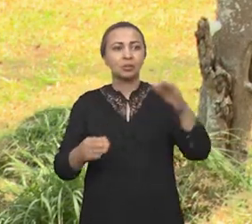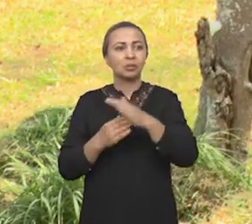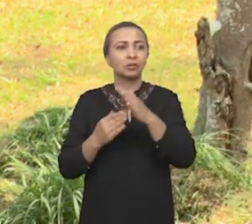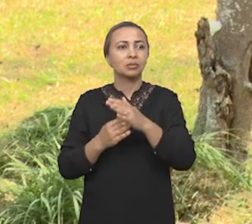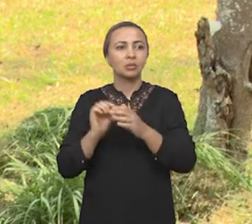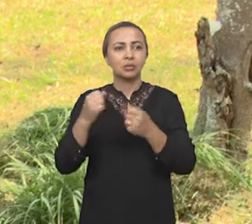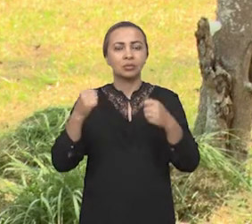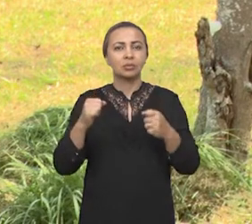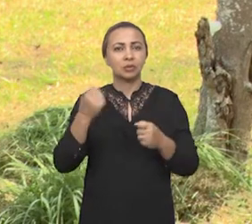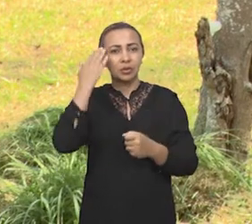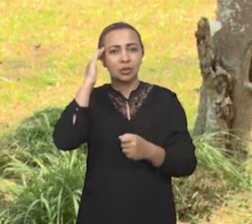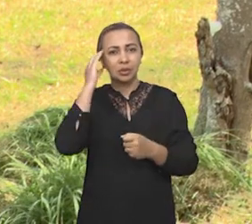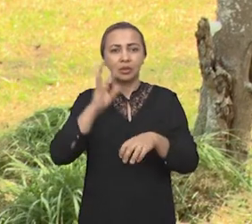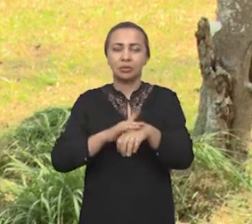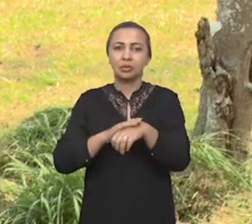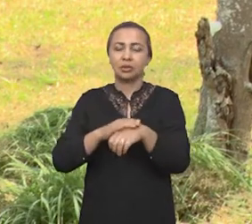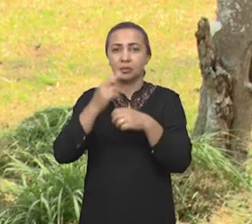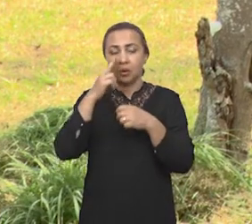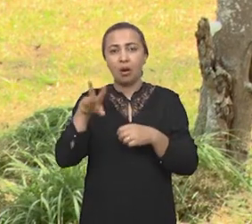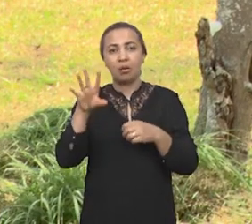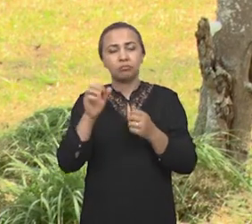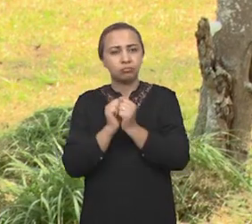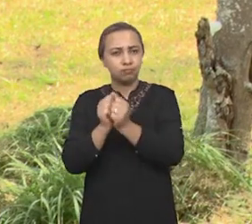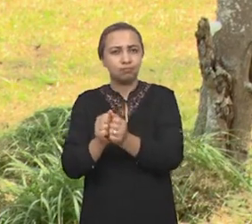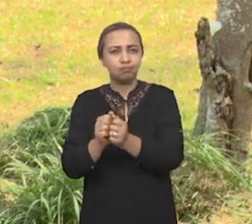pode ajudar a compreender a doença? Vamos acompanhar?